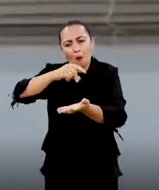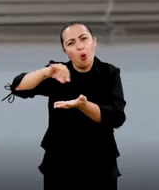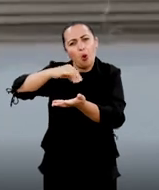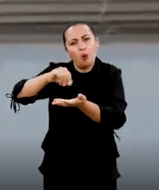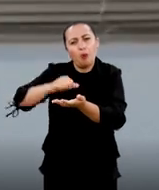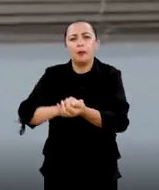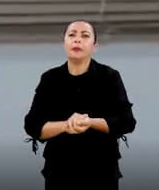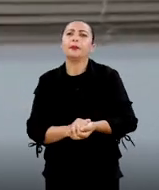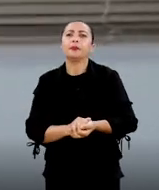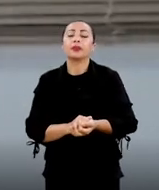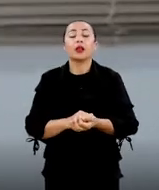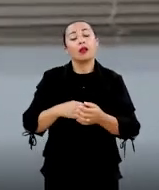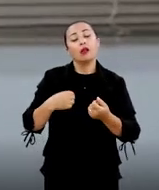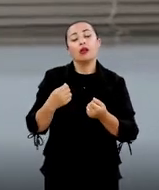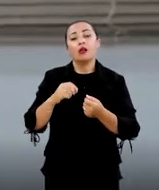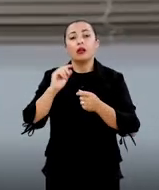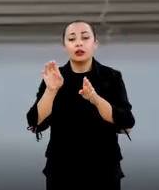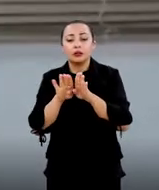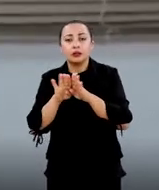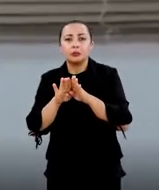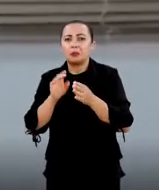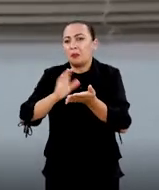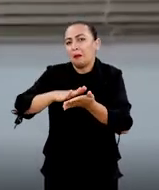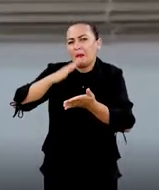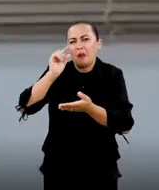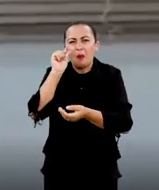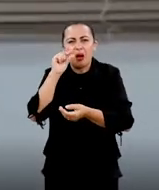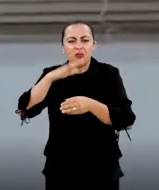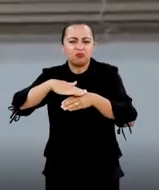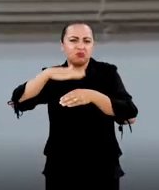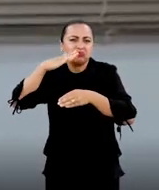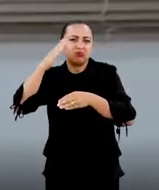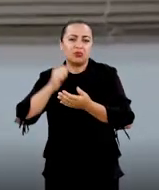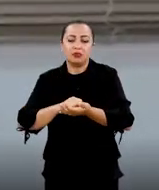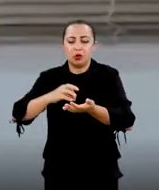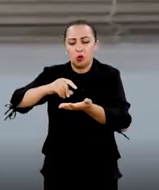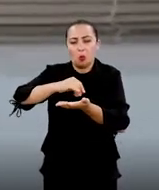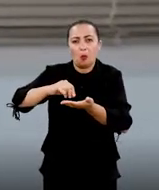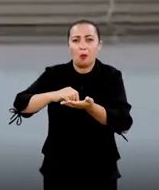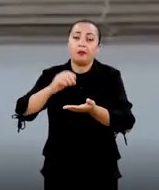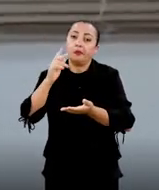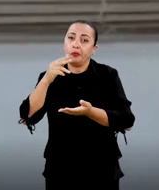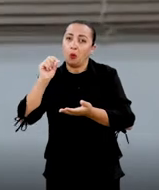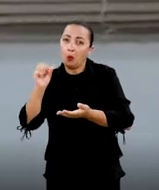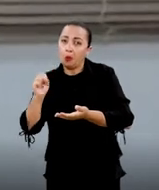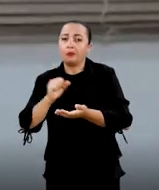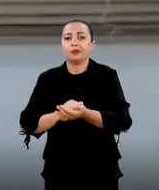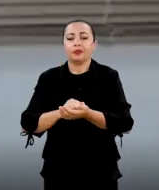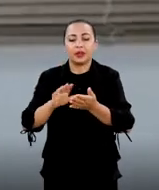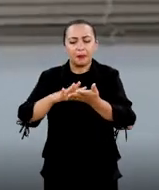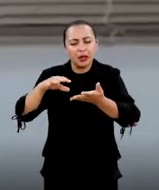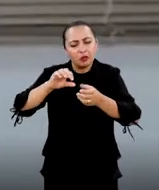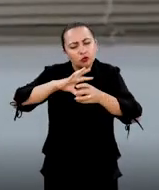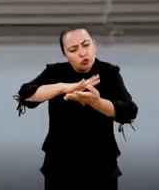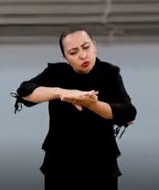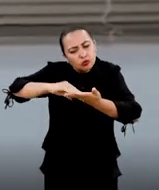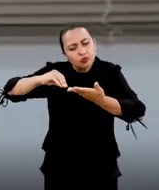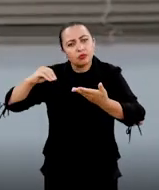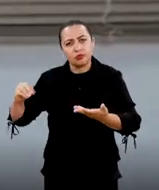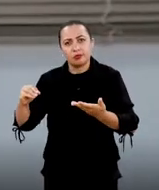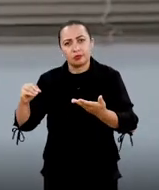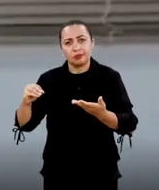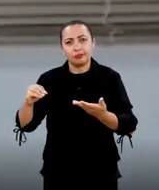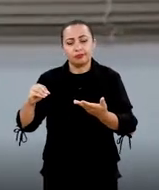pó, né? Ou um pouquinho, talvez um pouquinho maior do que um sabão em pó. Ele removia, né? Ele